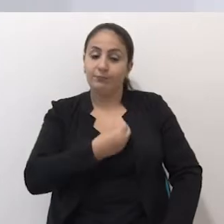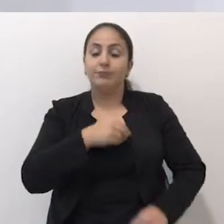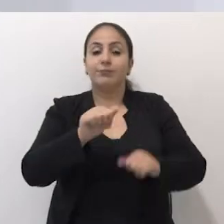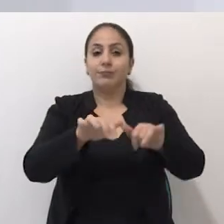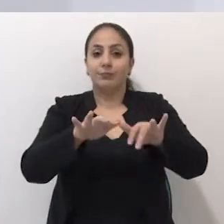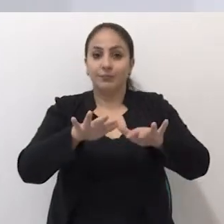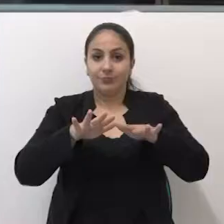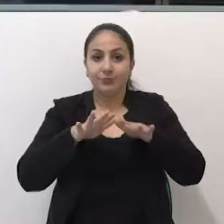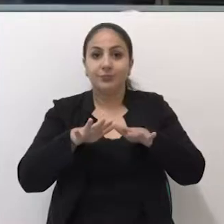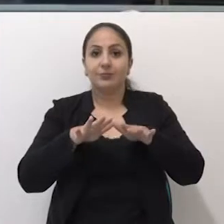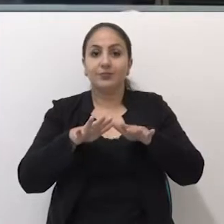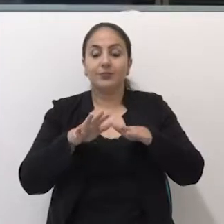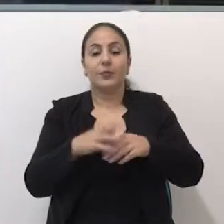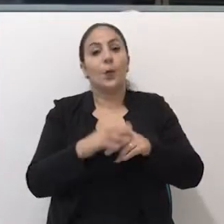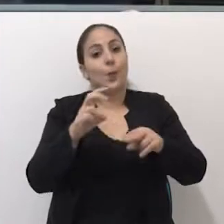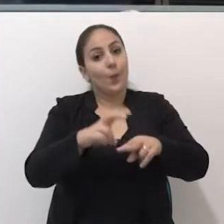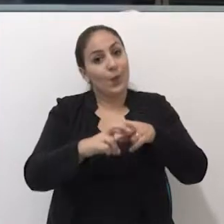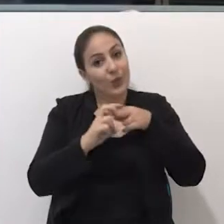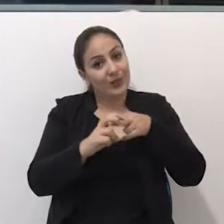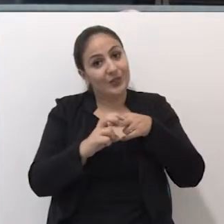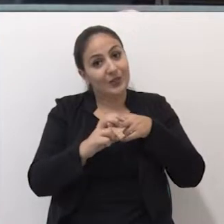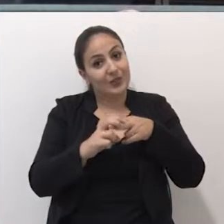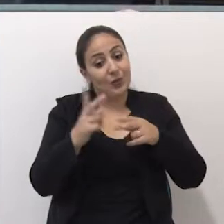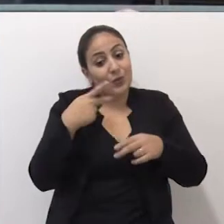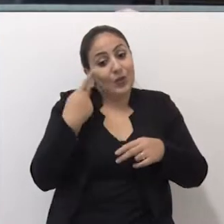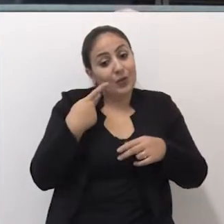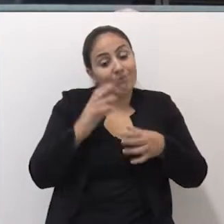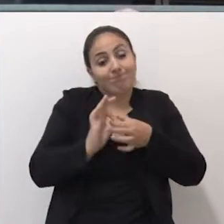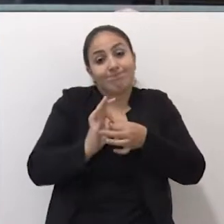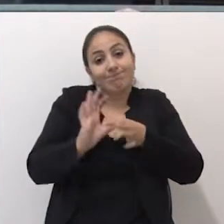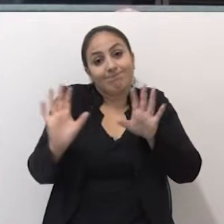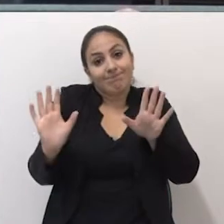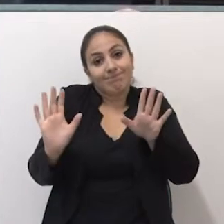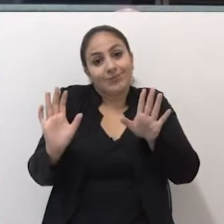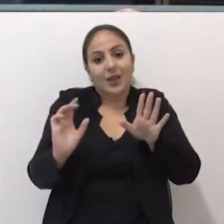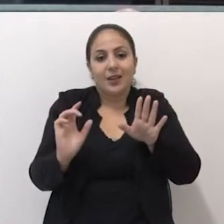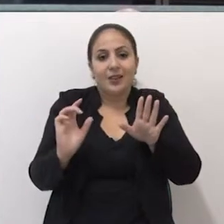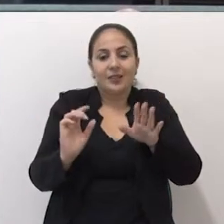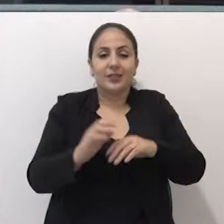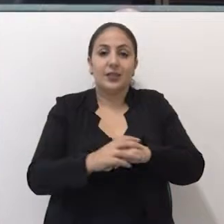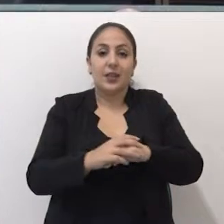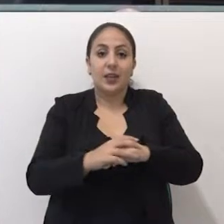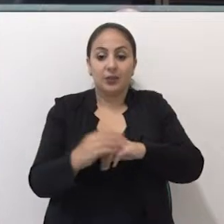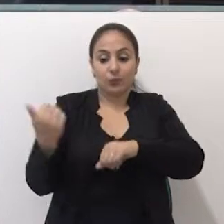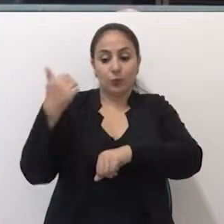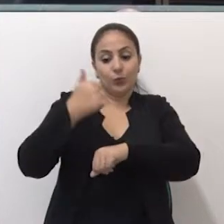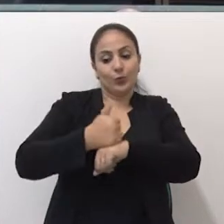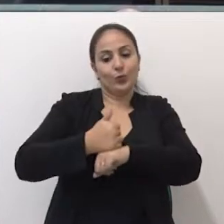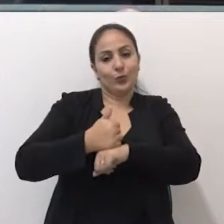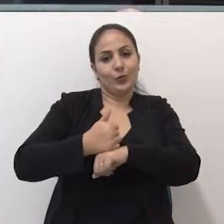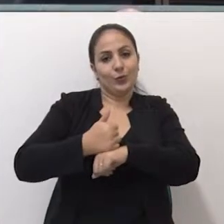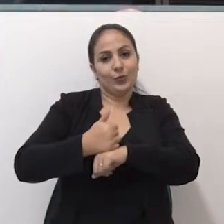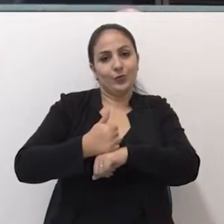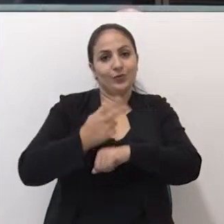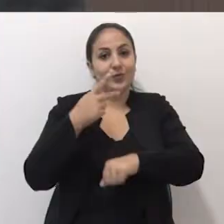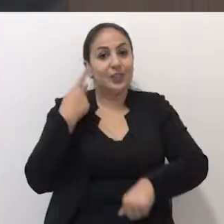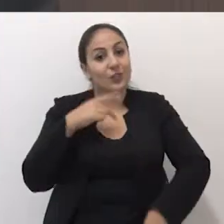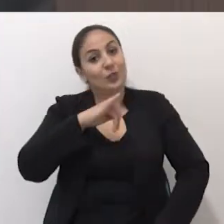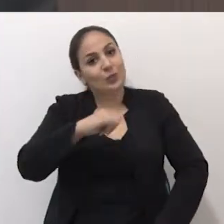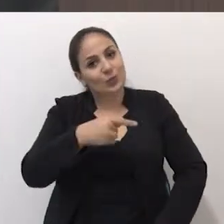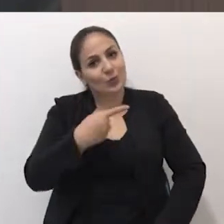Legislativa. Por isso, sua cadeira de vereador ficou vaga e quem assumiu foi João dos Santos.